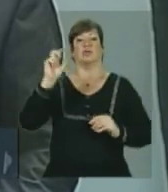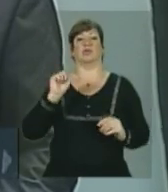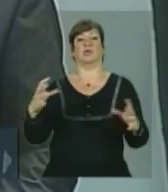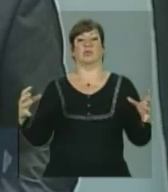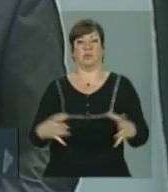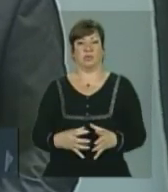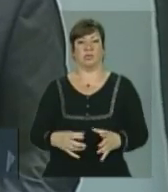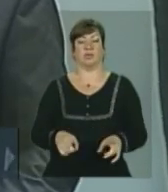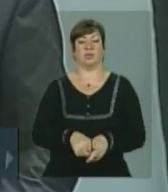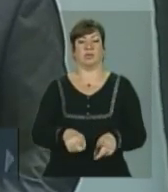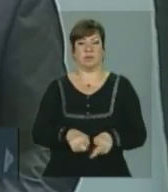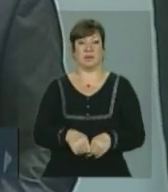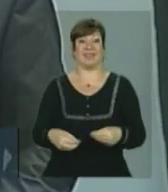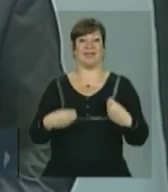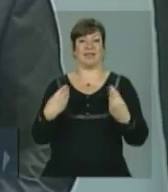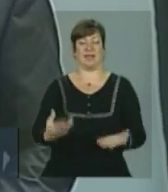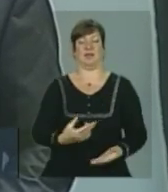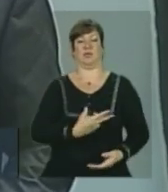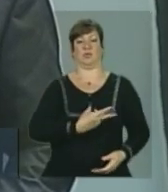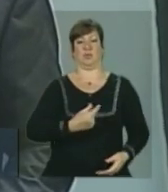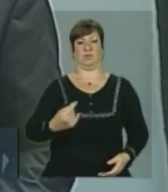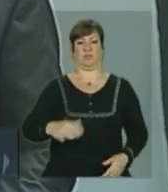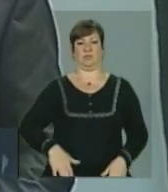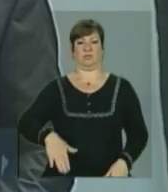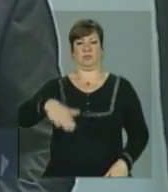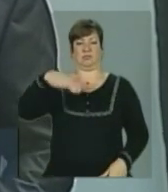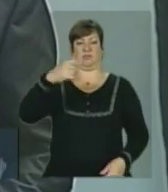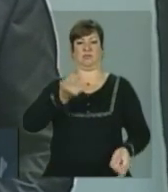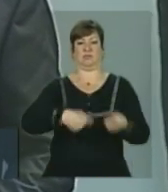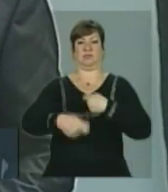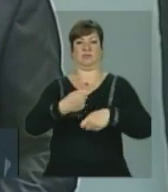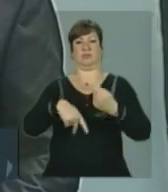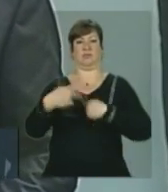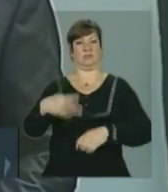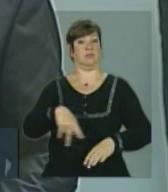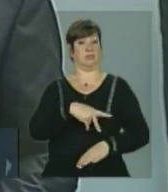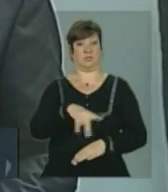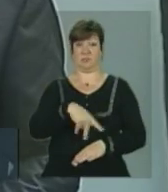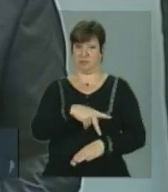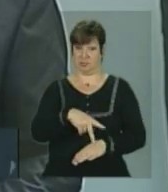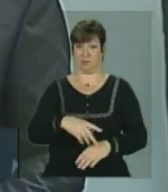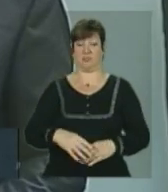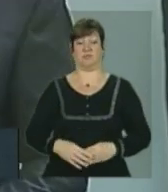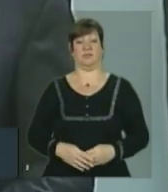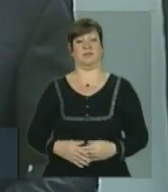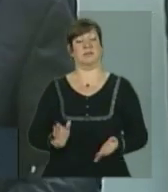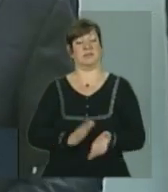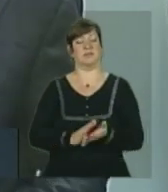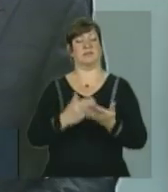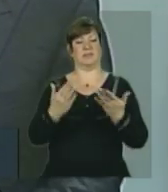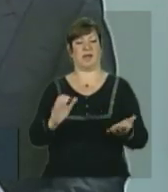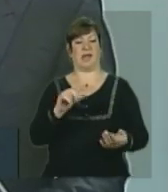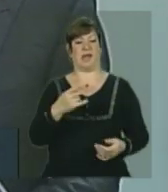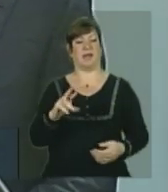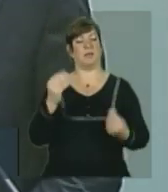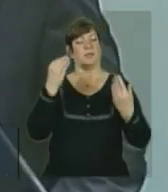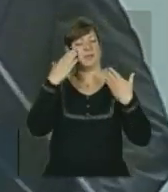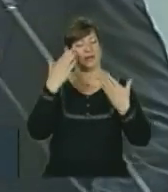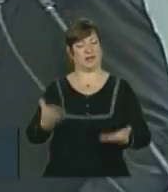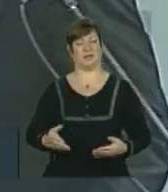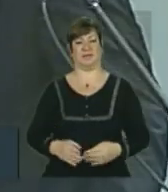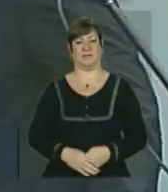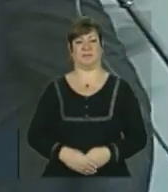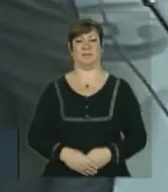que vai dar sustentabilidade para o crescimento econômico e para o desenvolvimento social do Brasil. Parabéns, Angra dos Reis. Muito obrigado.